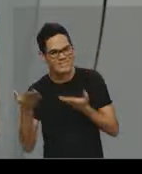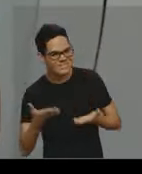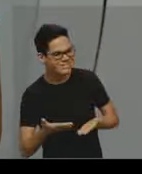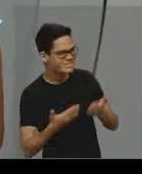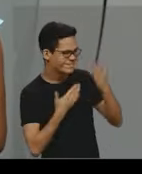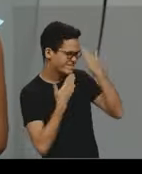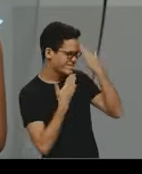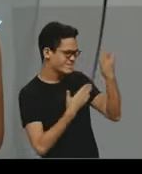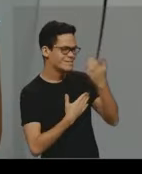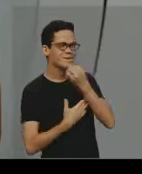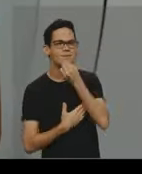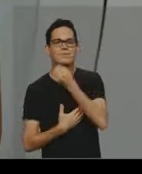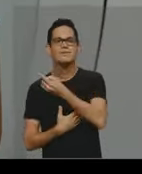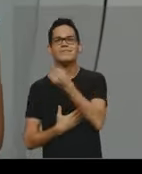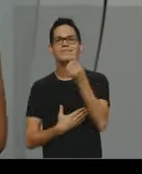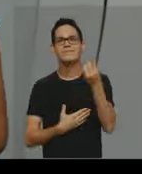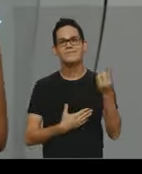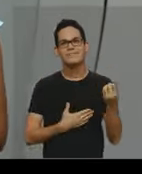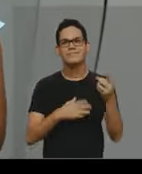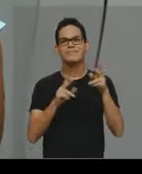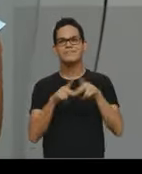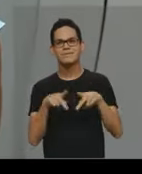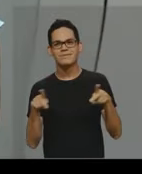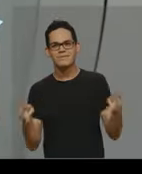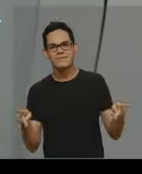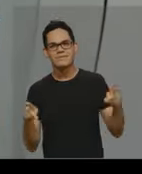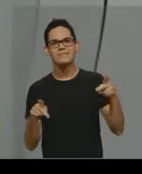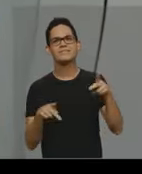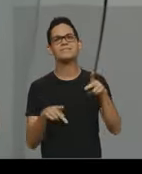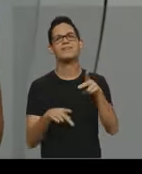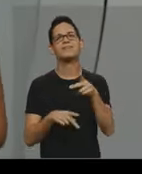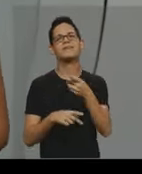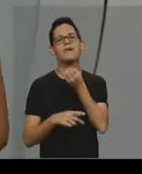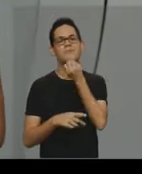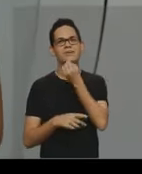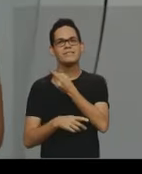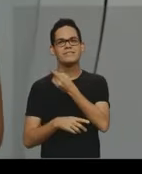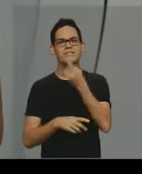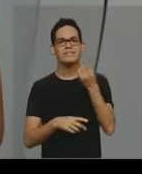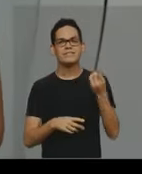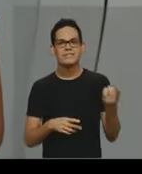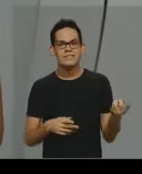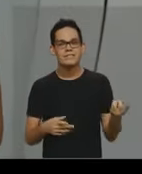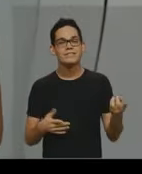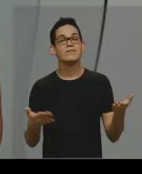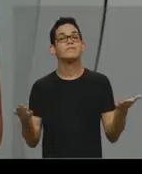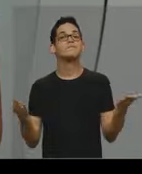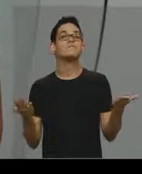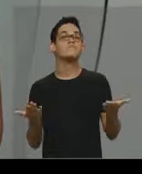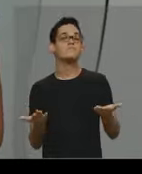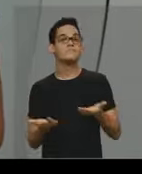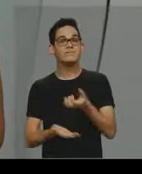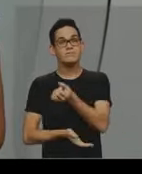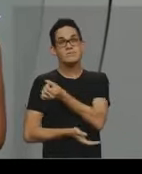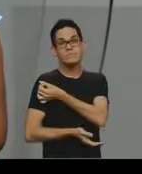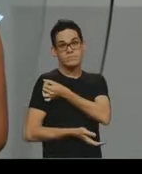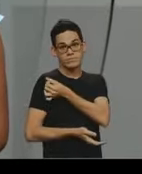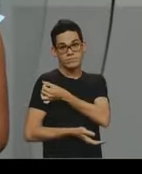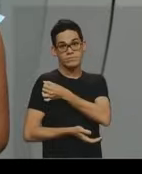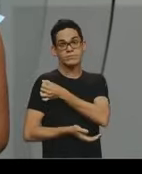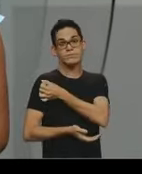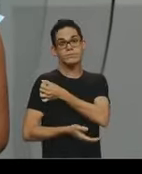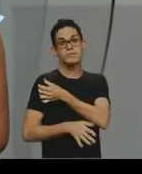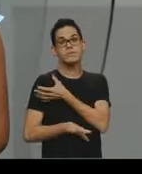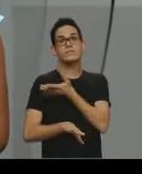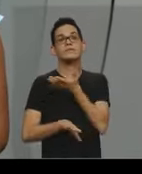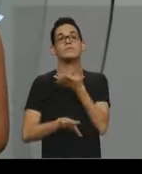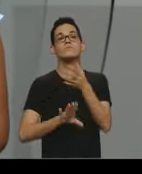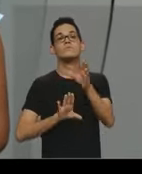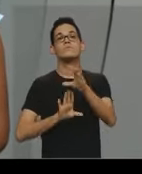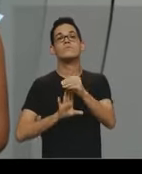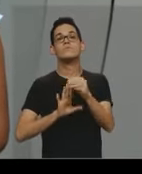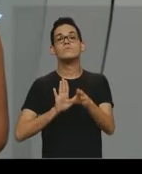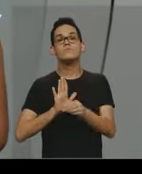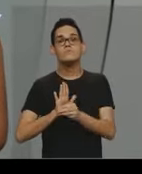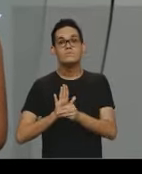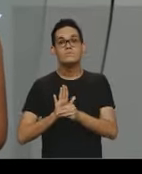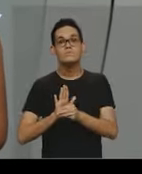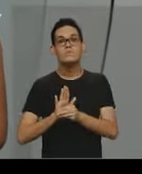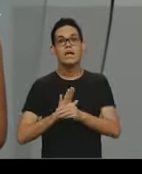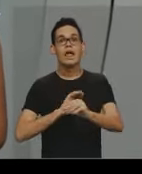Obrigada, bom dia, bom dia Bruna, bom dia professora Rosi. Bom, então no sexto ano nós trabalhamos com